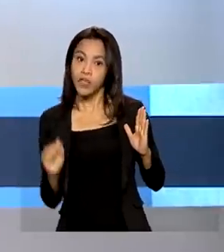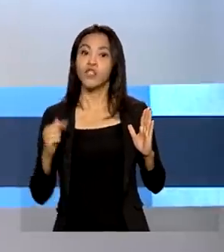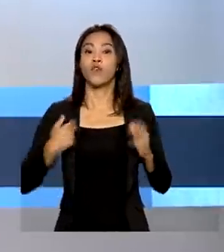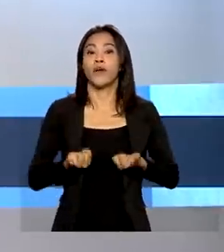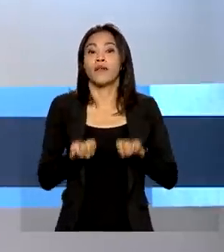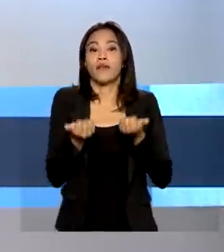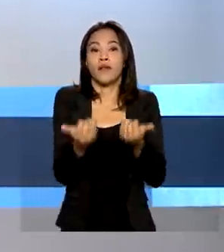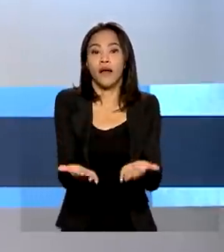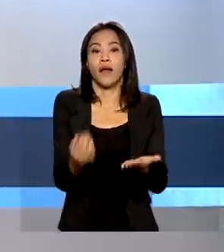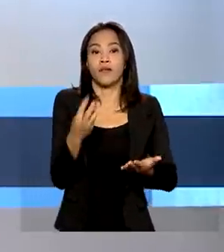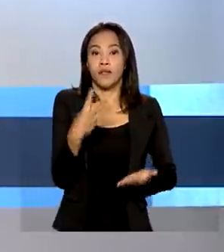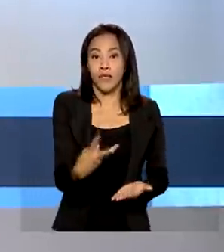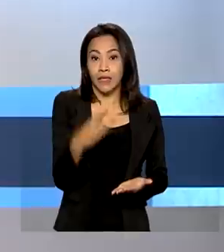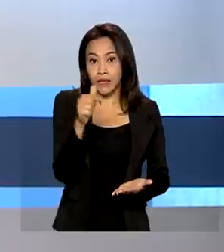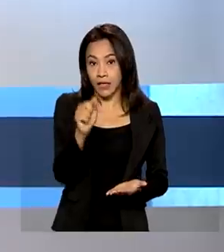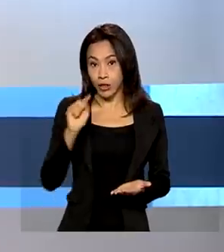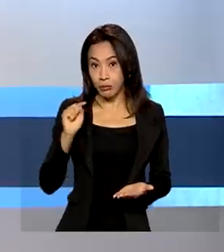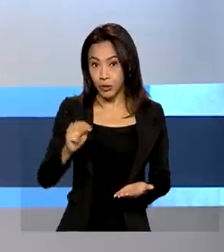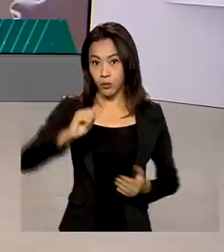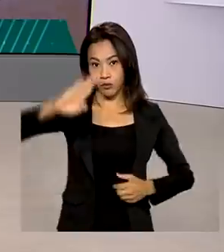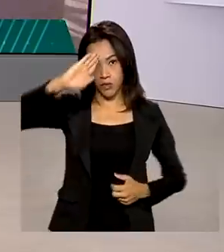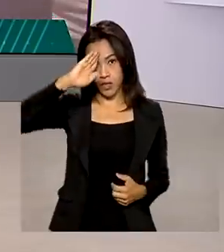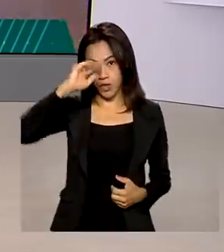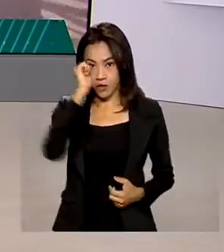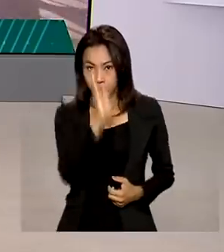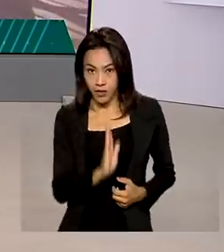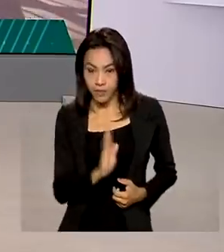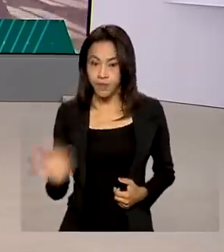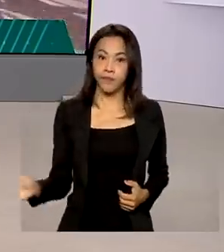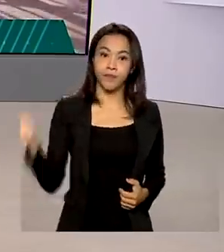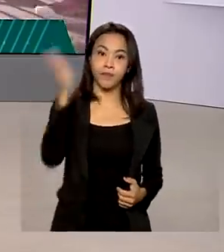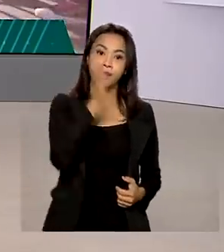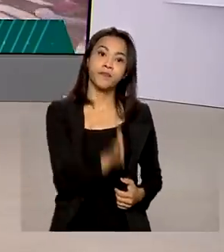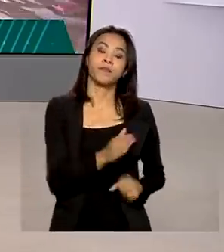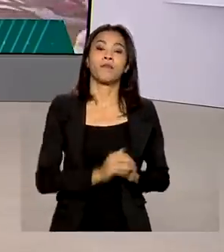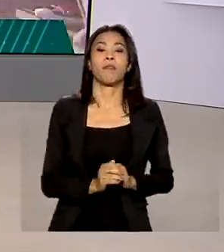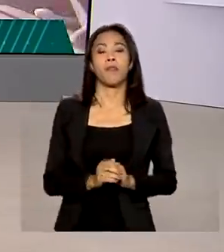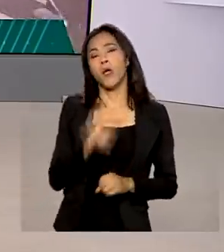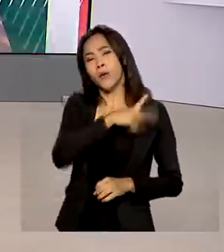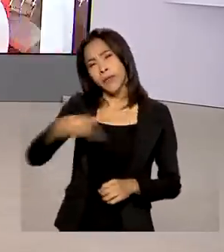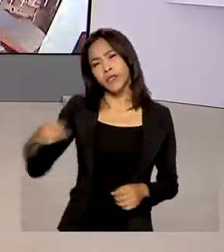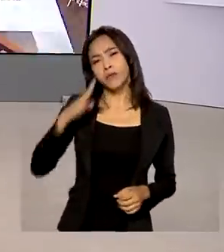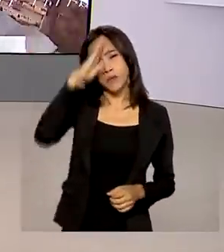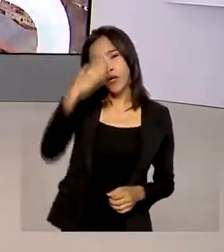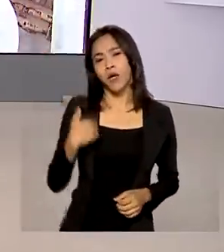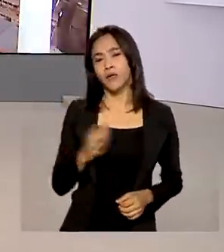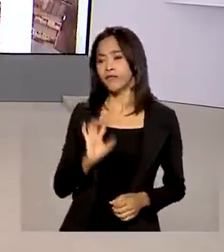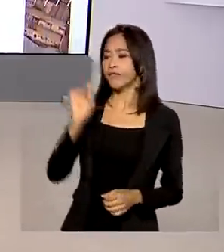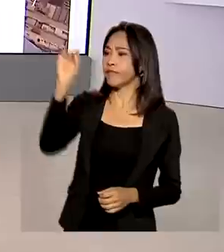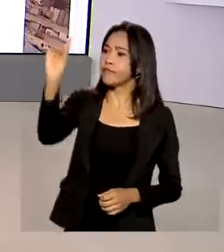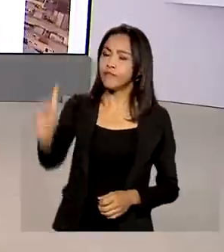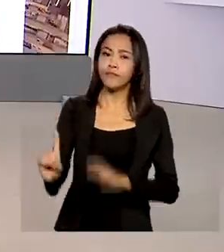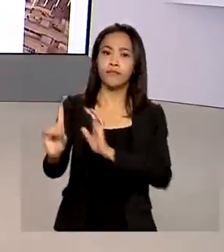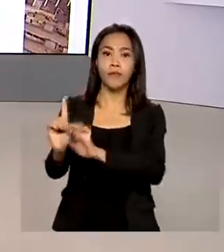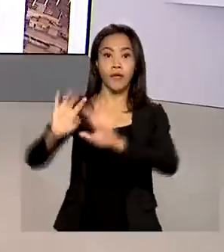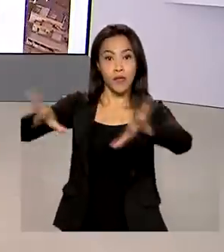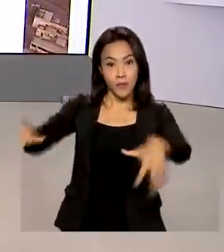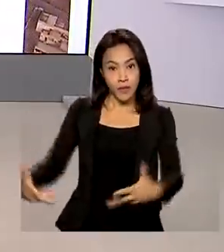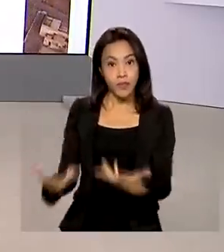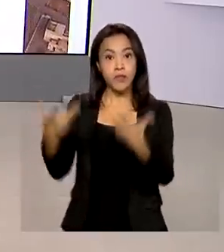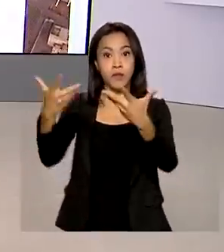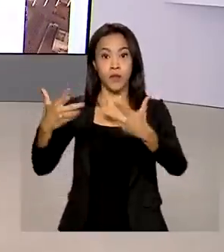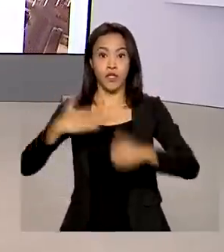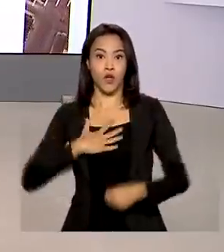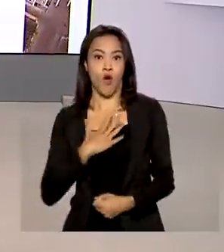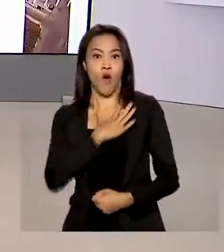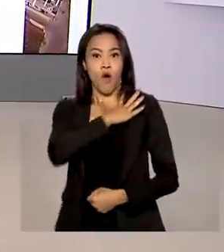mil militares brasileiros. O presidente Jair Bolsonaro participou no Palácio do Planalto da cerimônia de promoção de